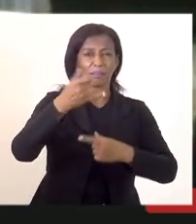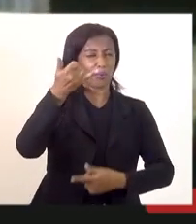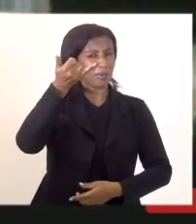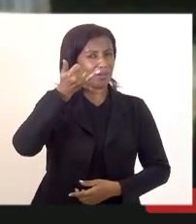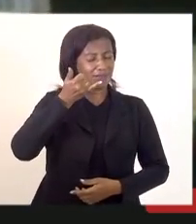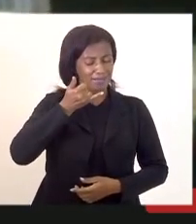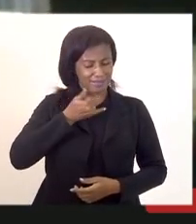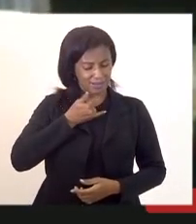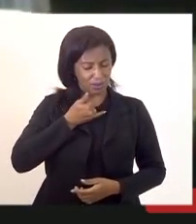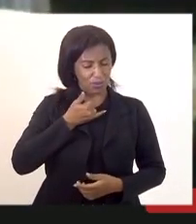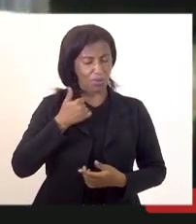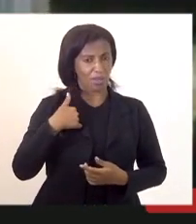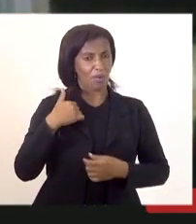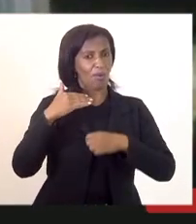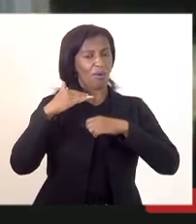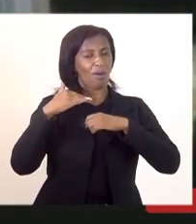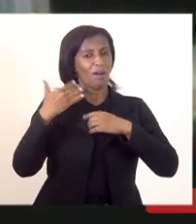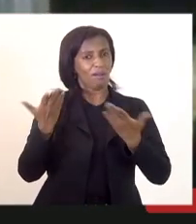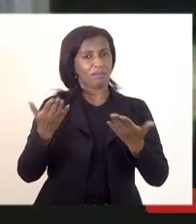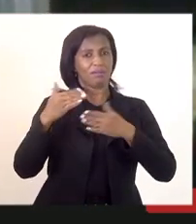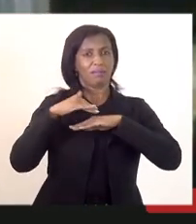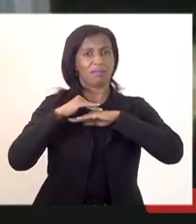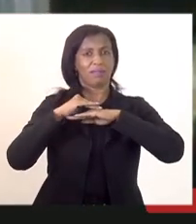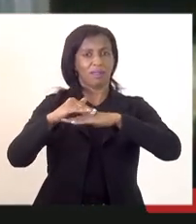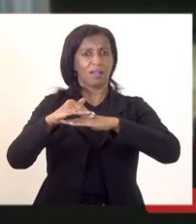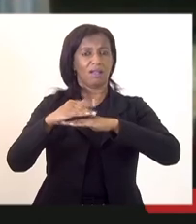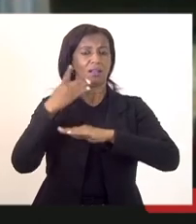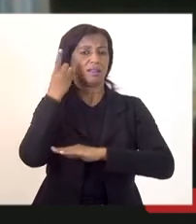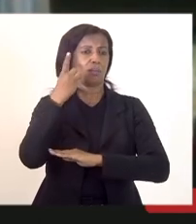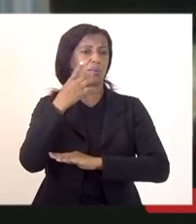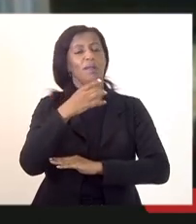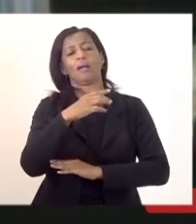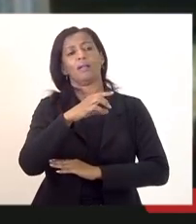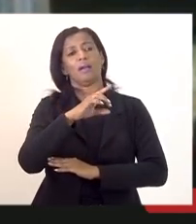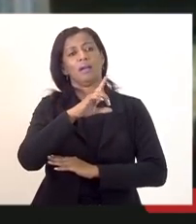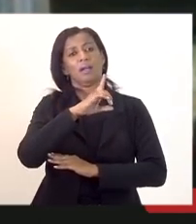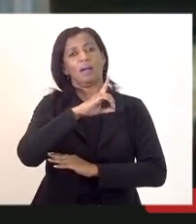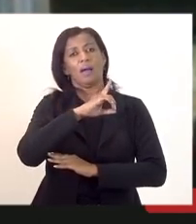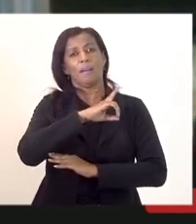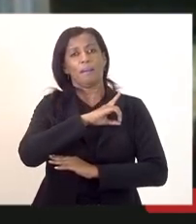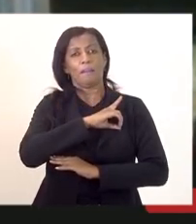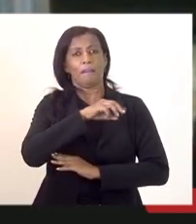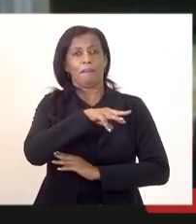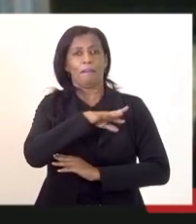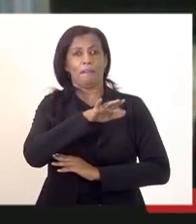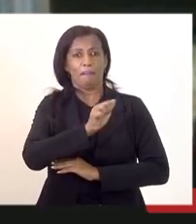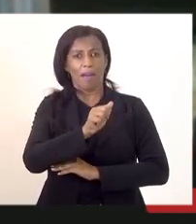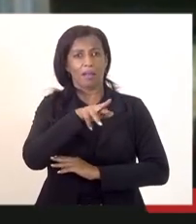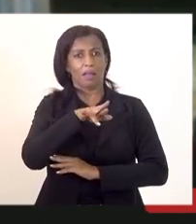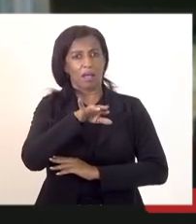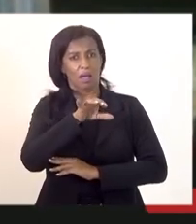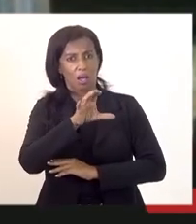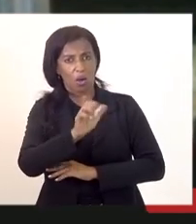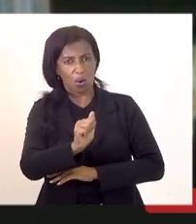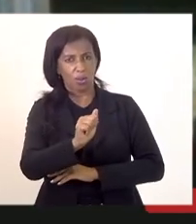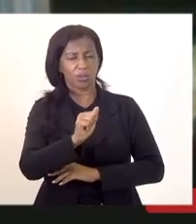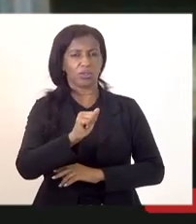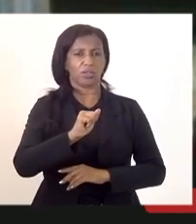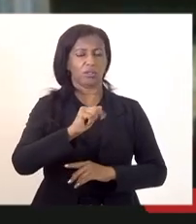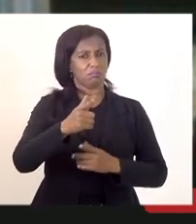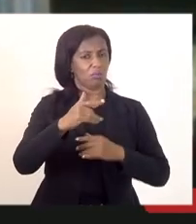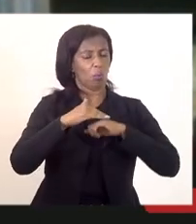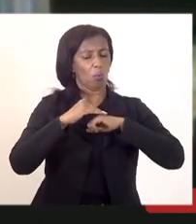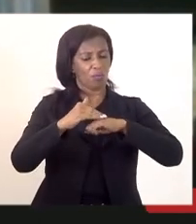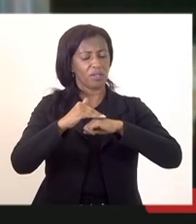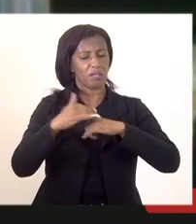seguida eu até conversei com a deputada Marta Bo com a deputada Marta Rocha em seguida 10, 15 minutos depois da deputada Marta Rocha me ligou